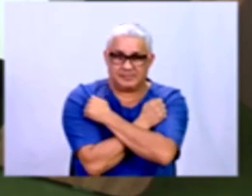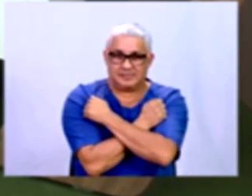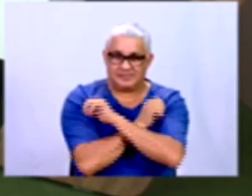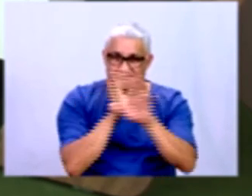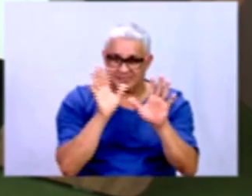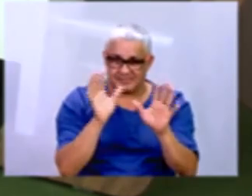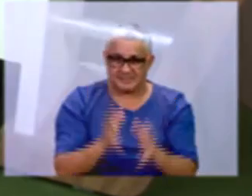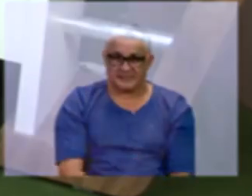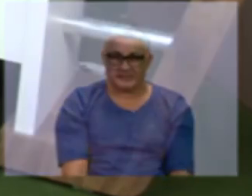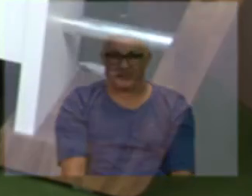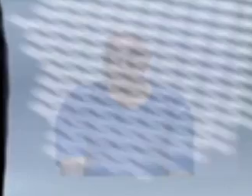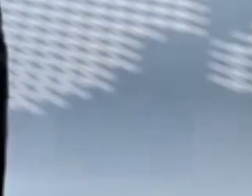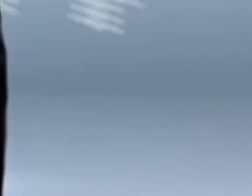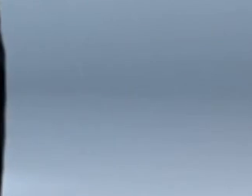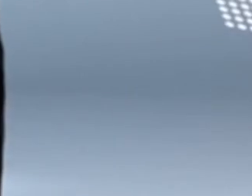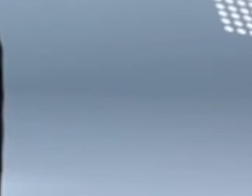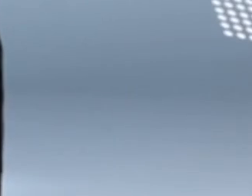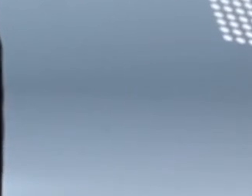abraço, hein?